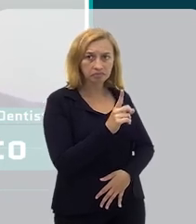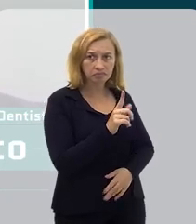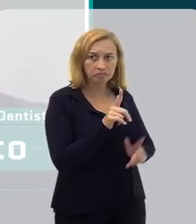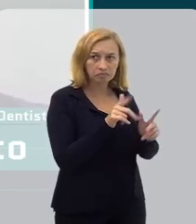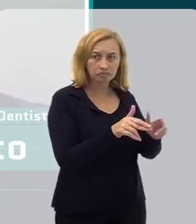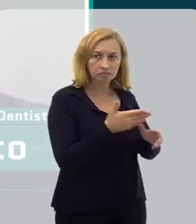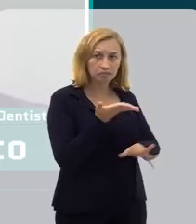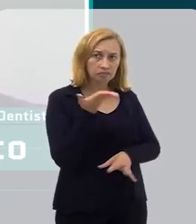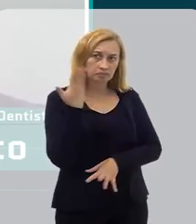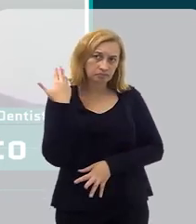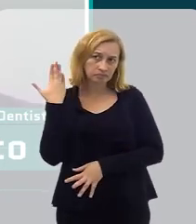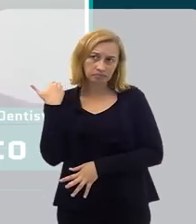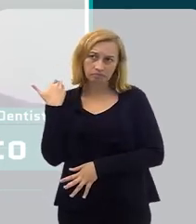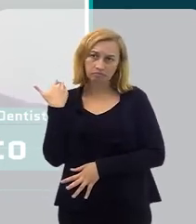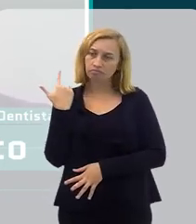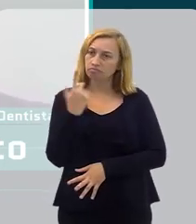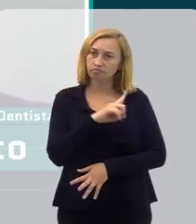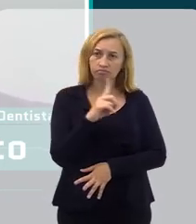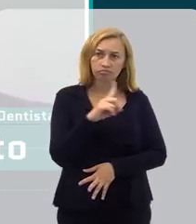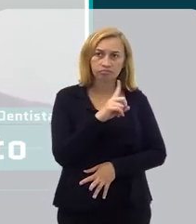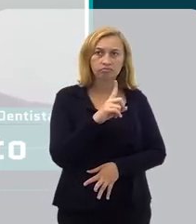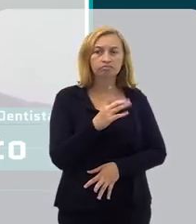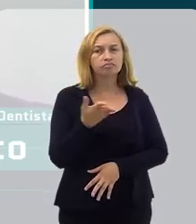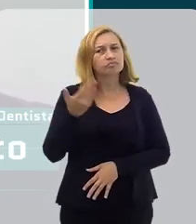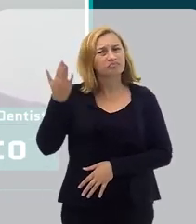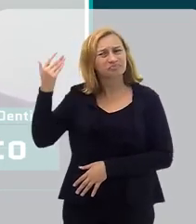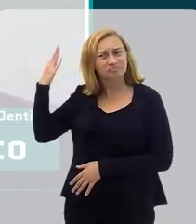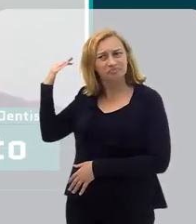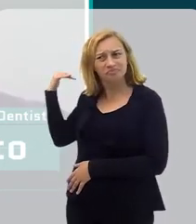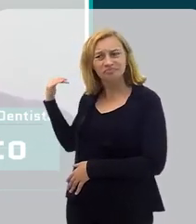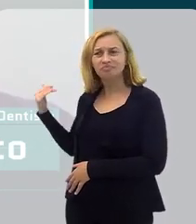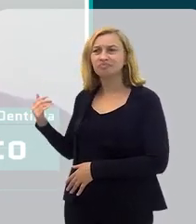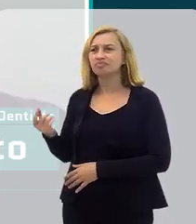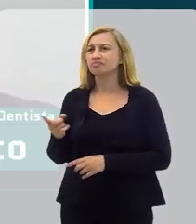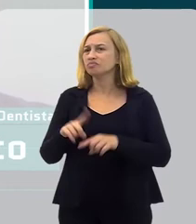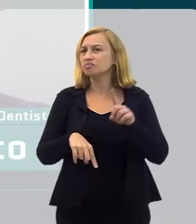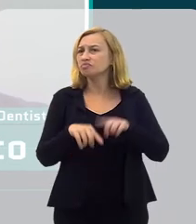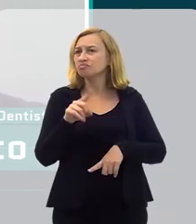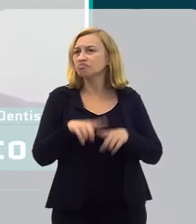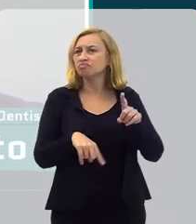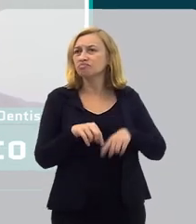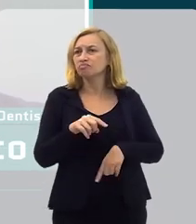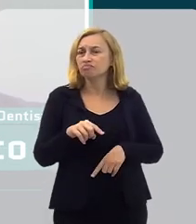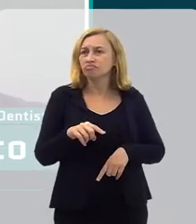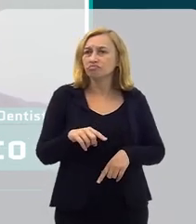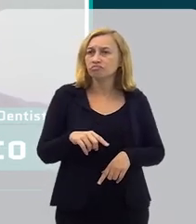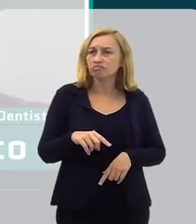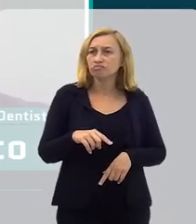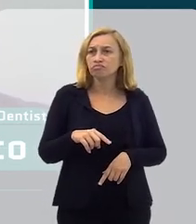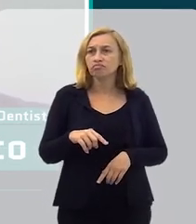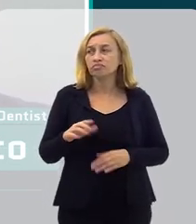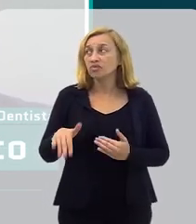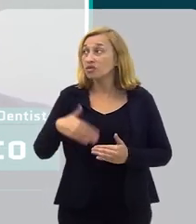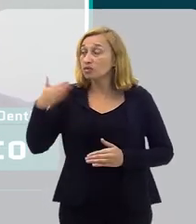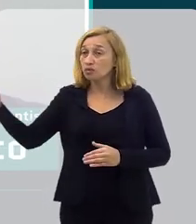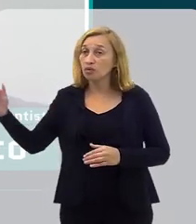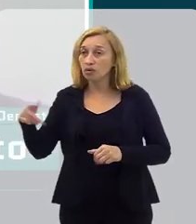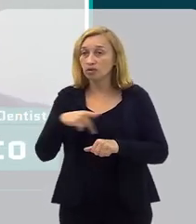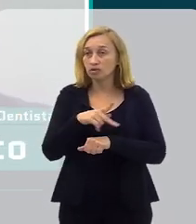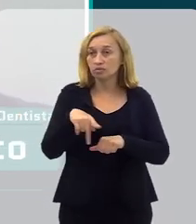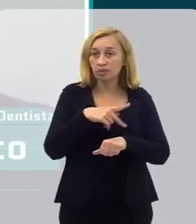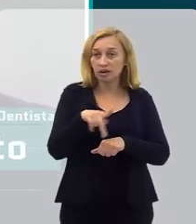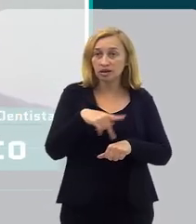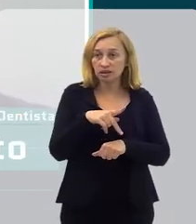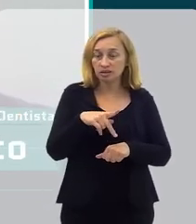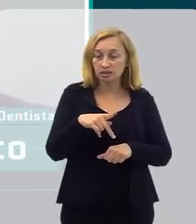passado, uma exorbitância. Antigamente, os produtos, eles eram muito importados,